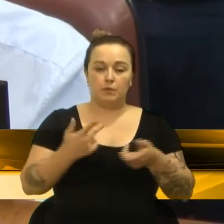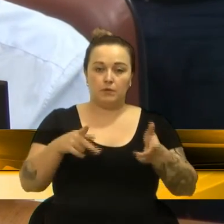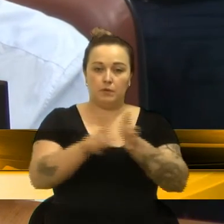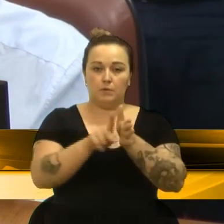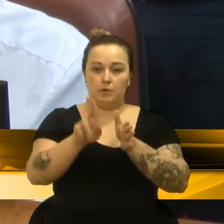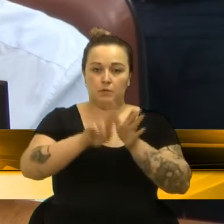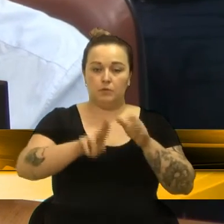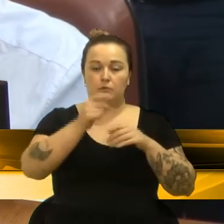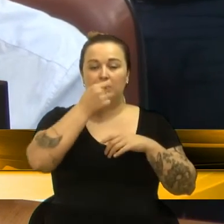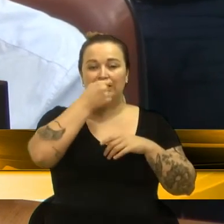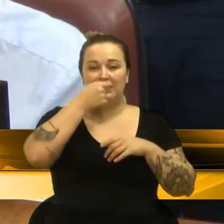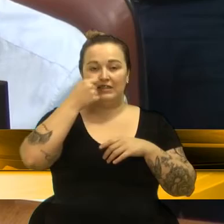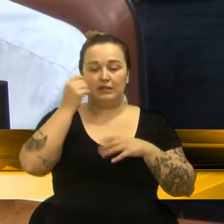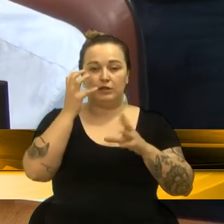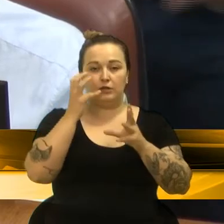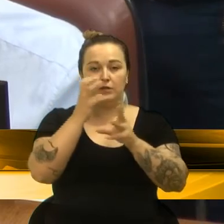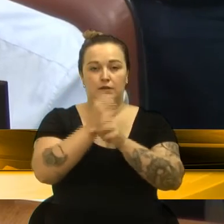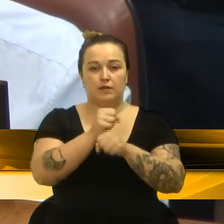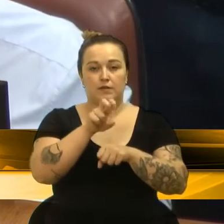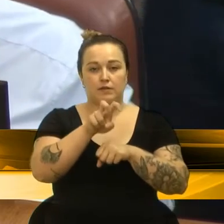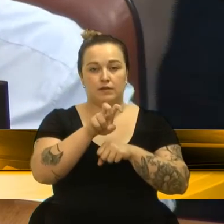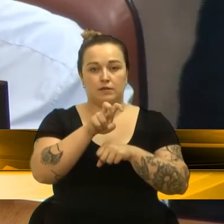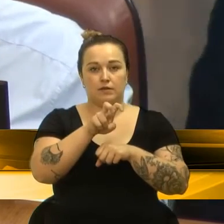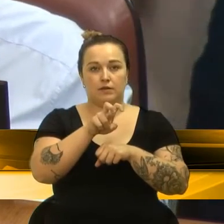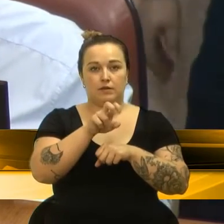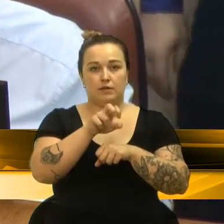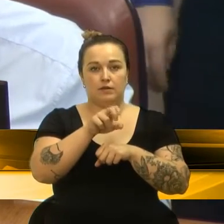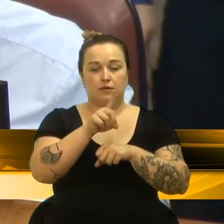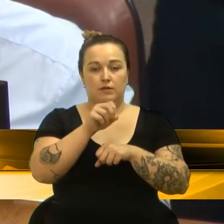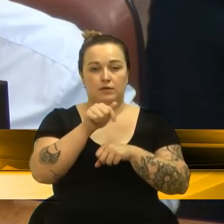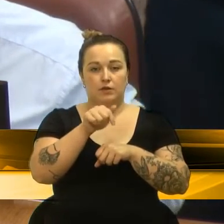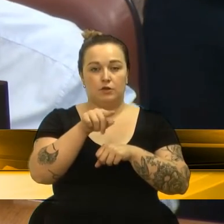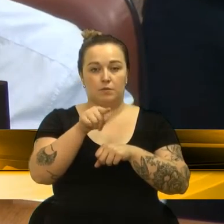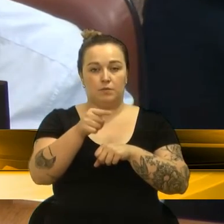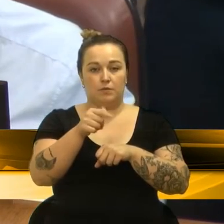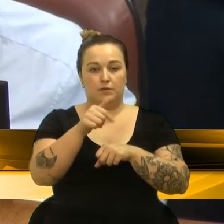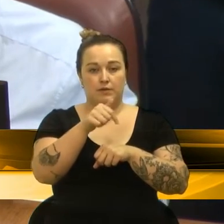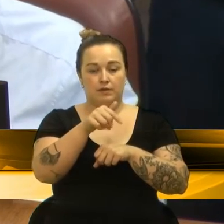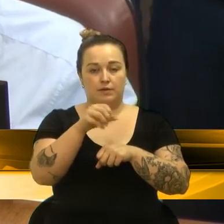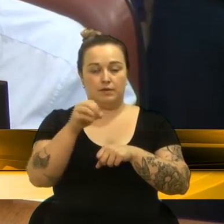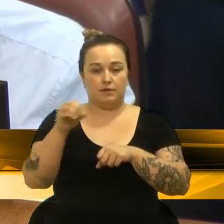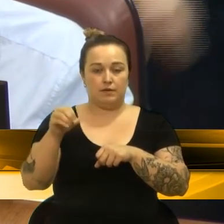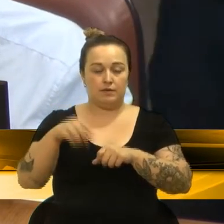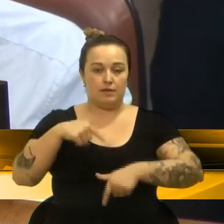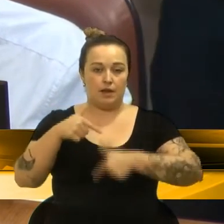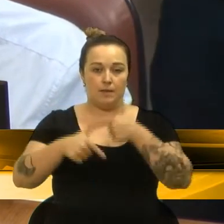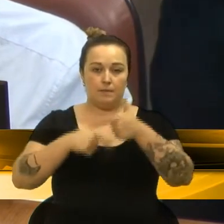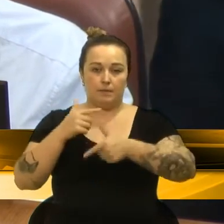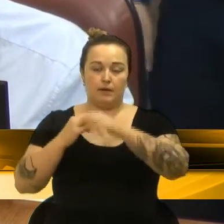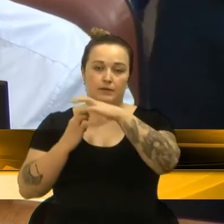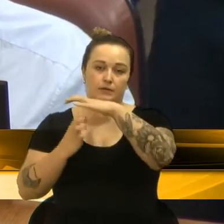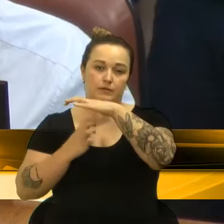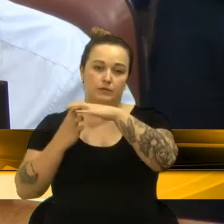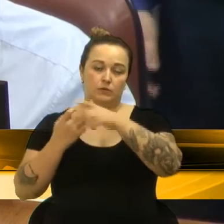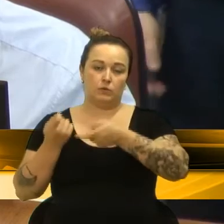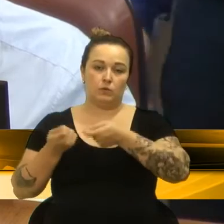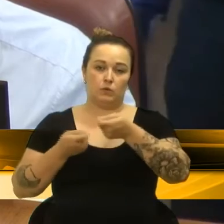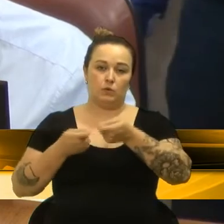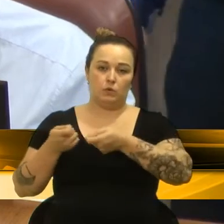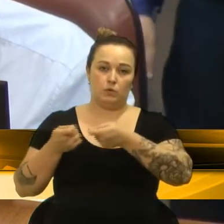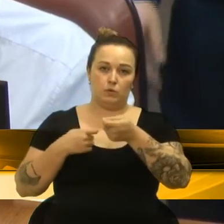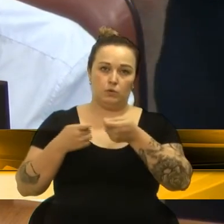subtotal 105.700, serviços de terceiros, serviços de controle de